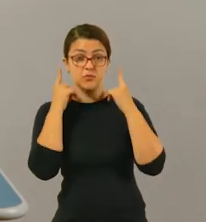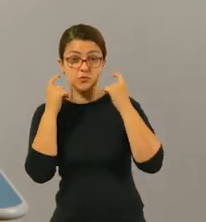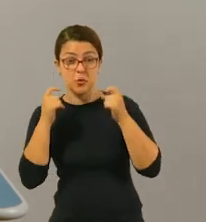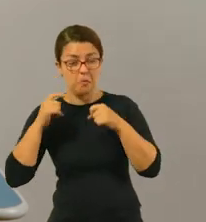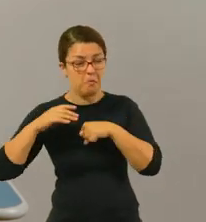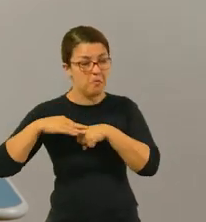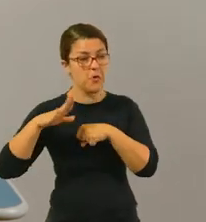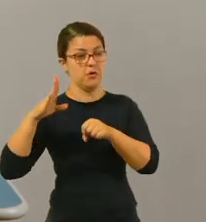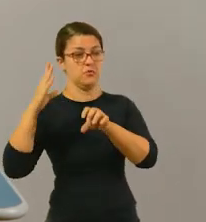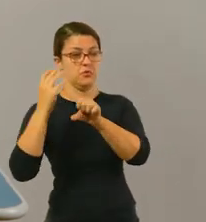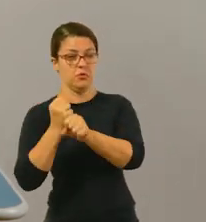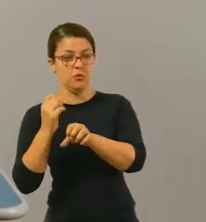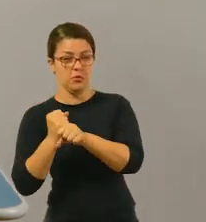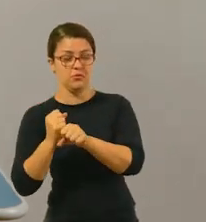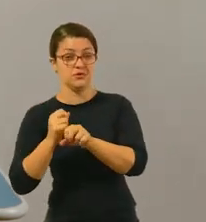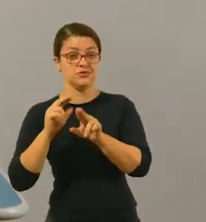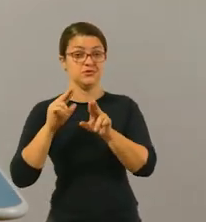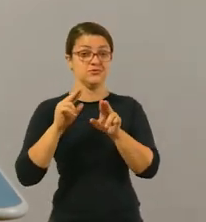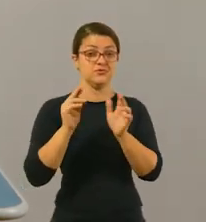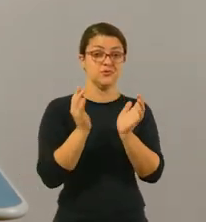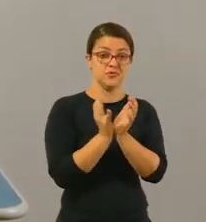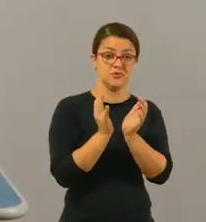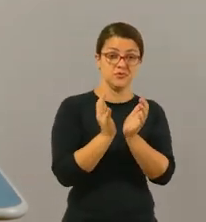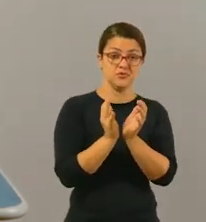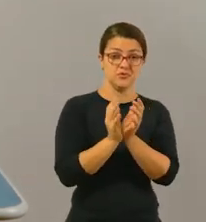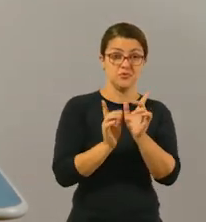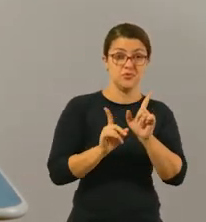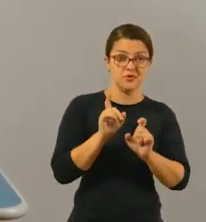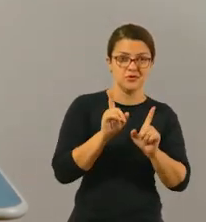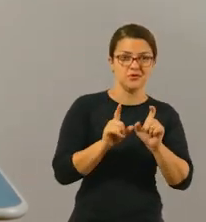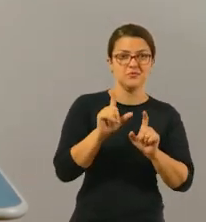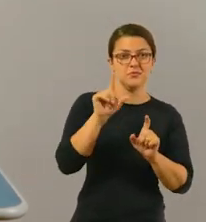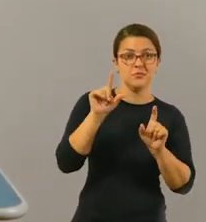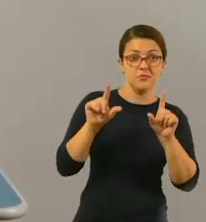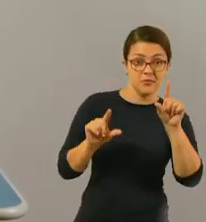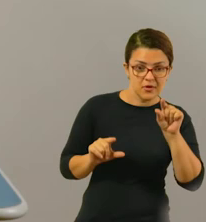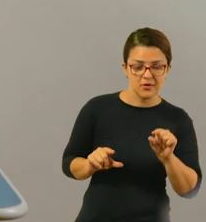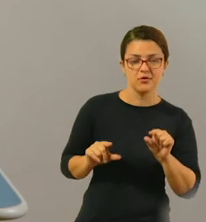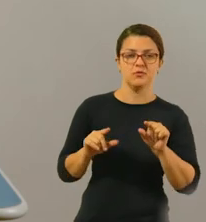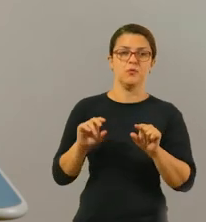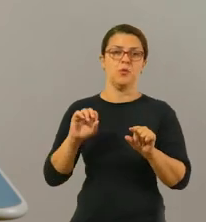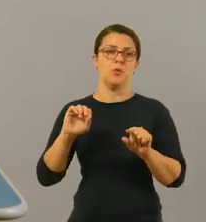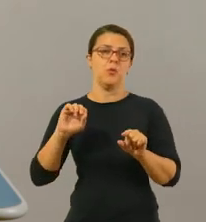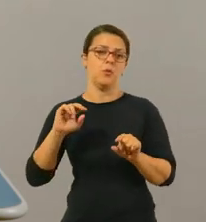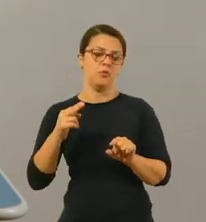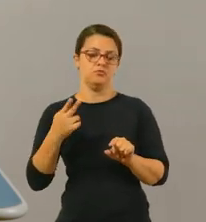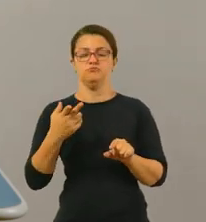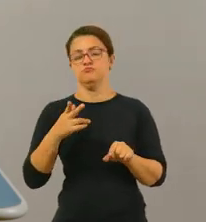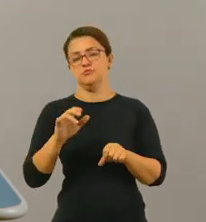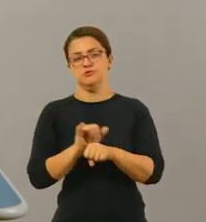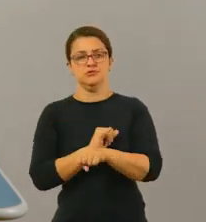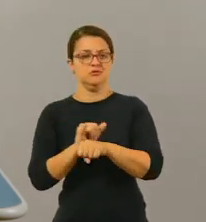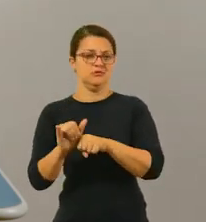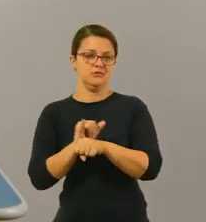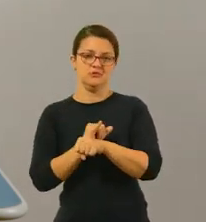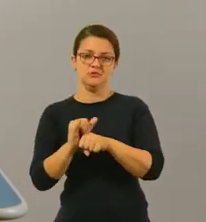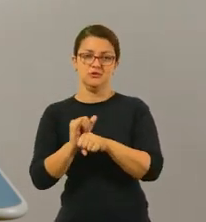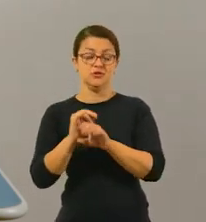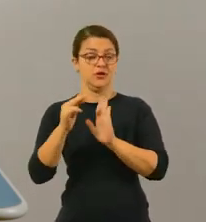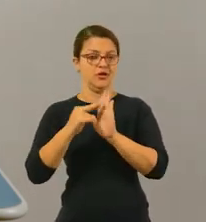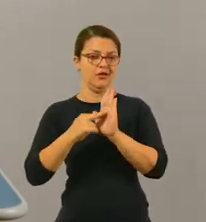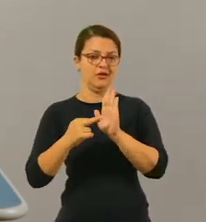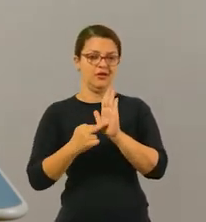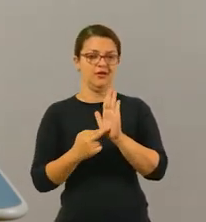pode ser que vale mais pontos do que a parte do gesto, ou a parte do desenho que vale mais pontos do as outras. Você que